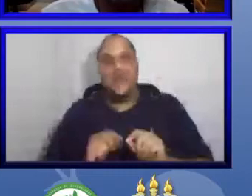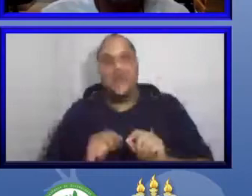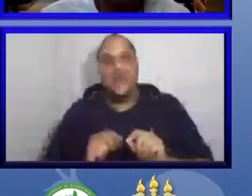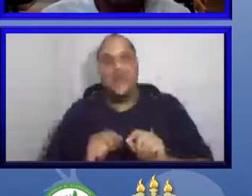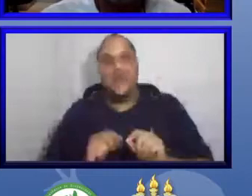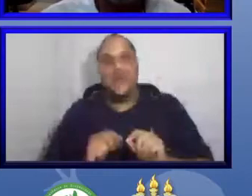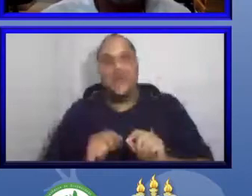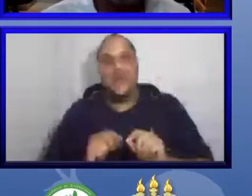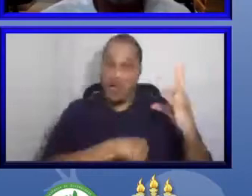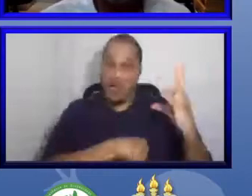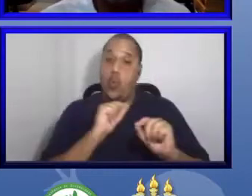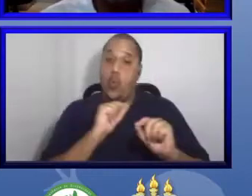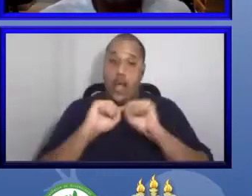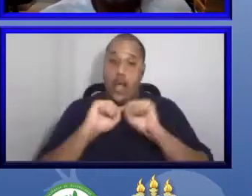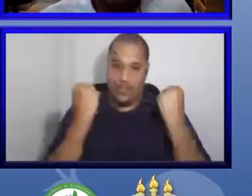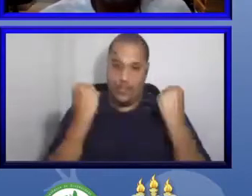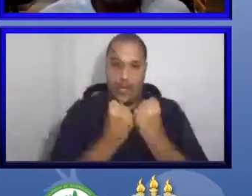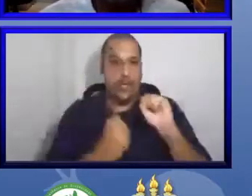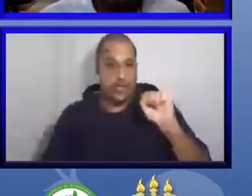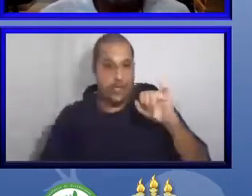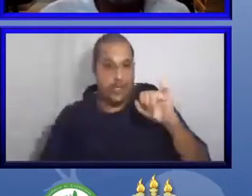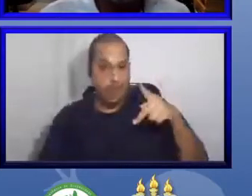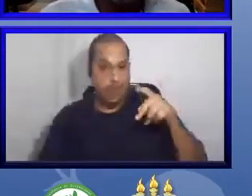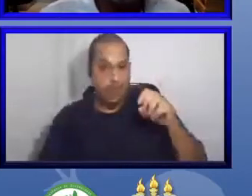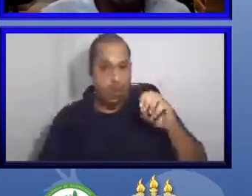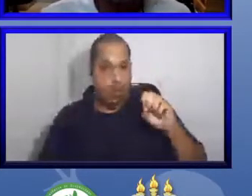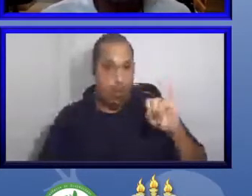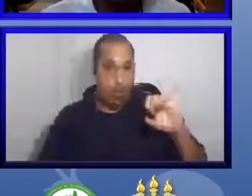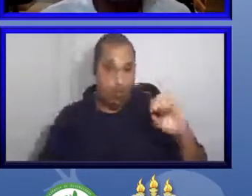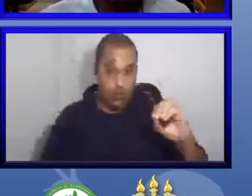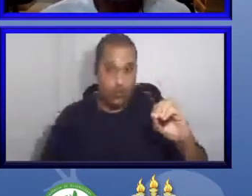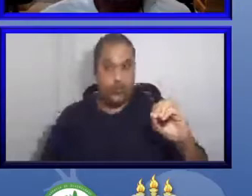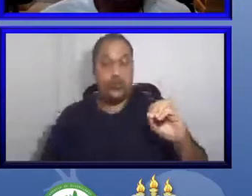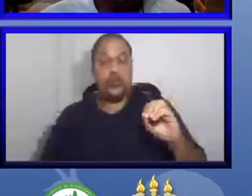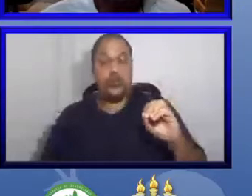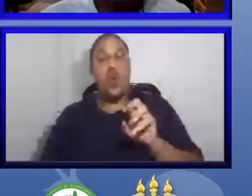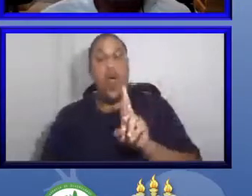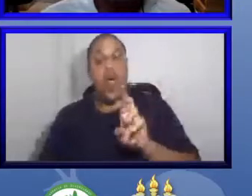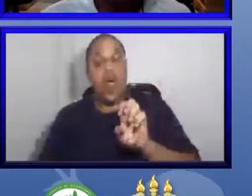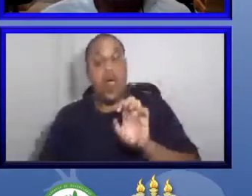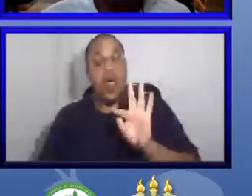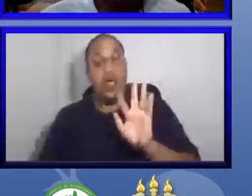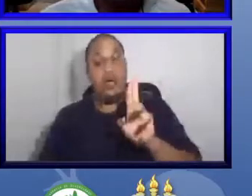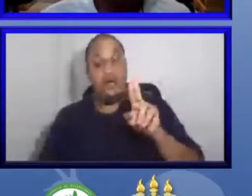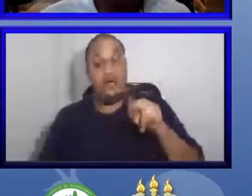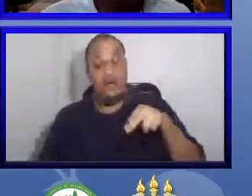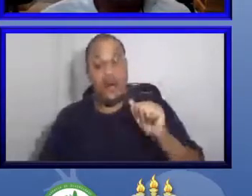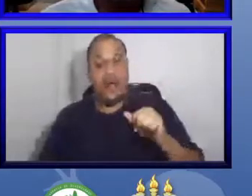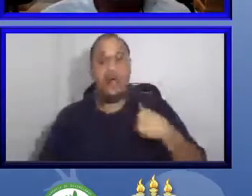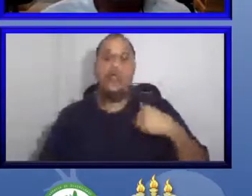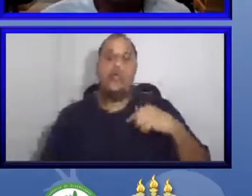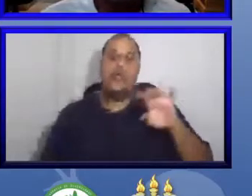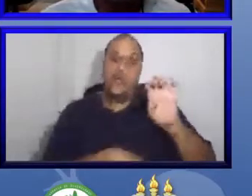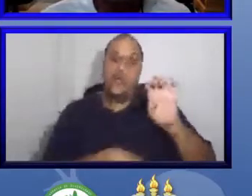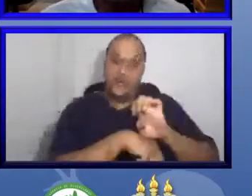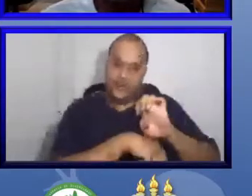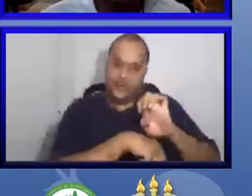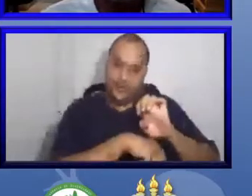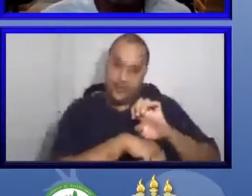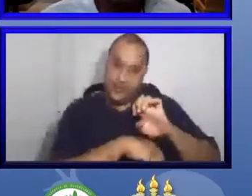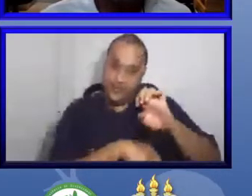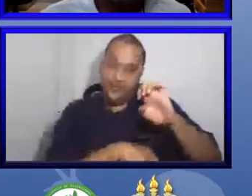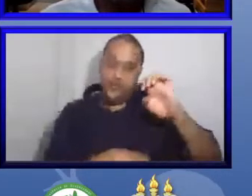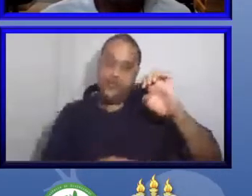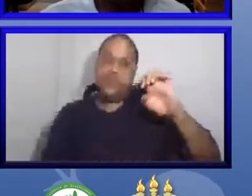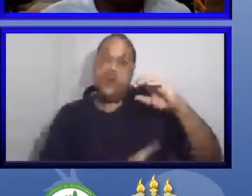Refauna, como eu já disse, em Foz do Iguaçu. Todo mundo muito feliz por ter feito uma viagem para o exterior,